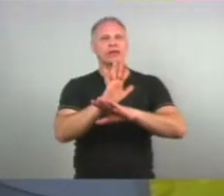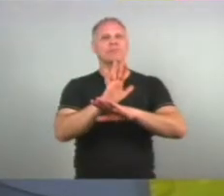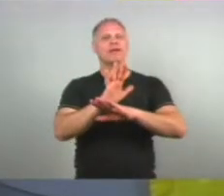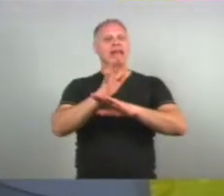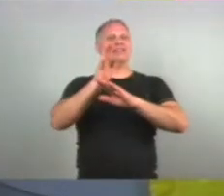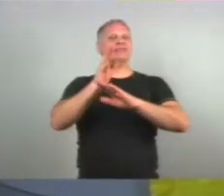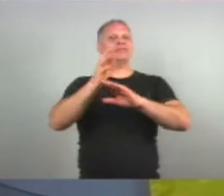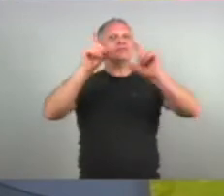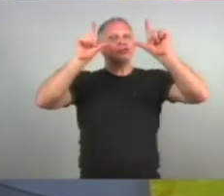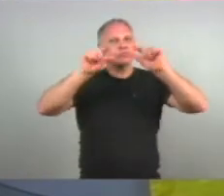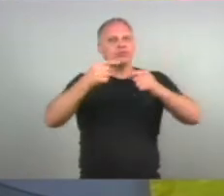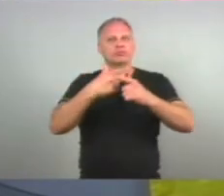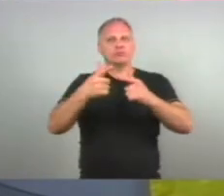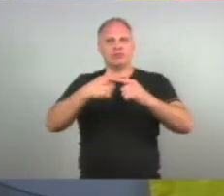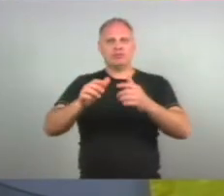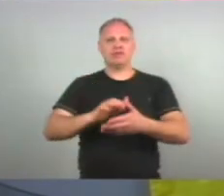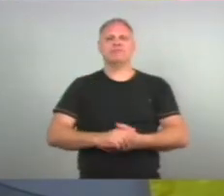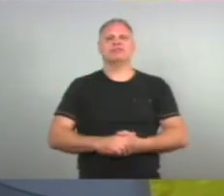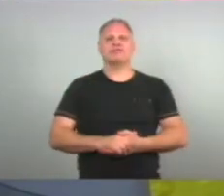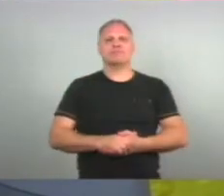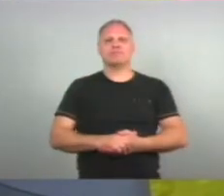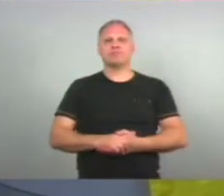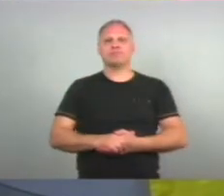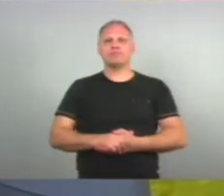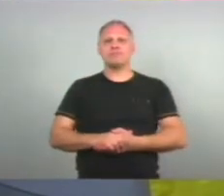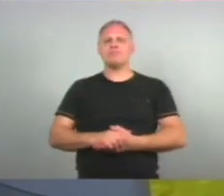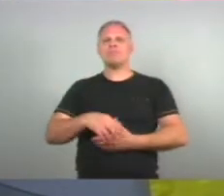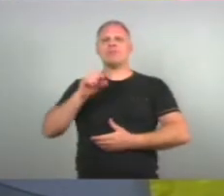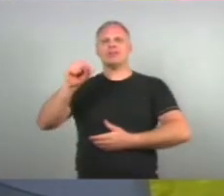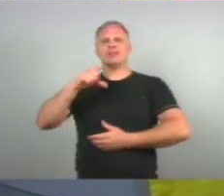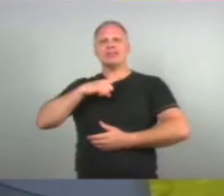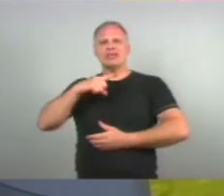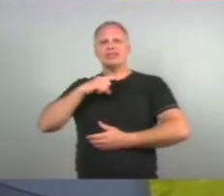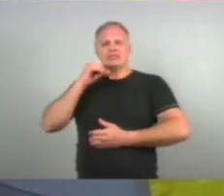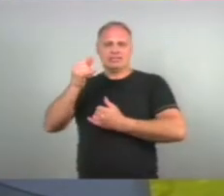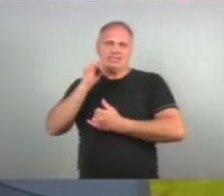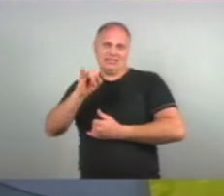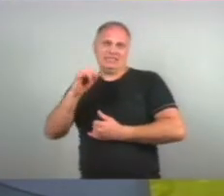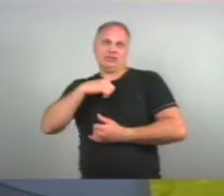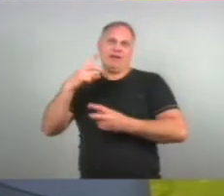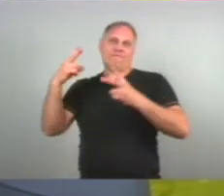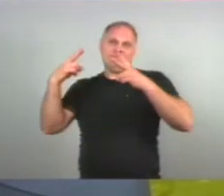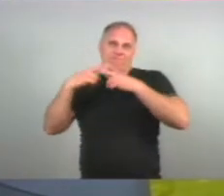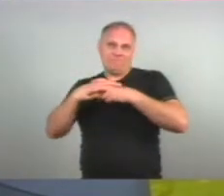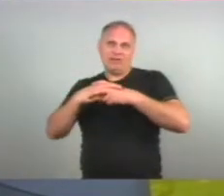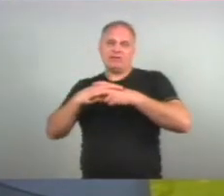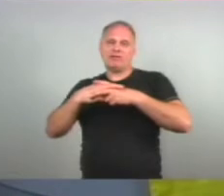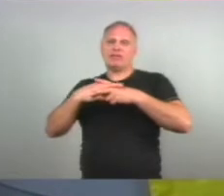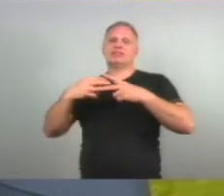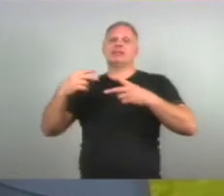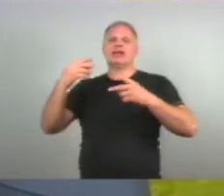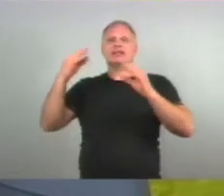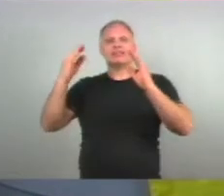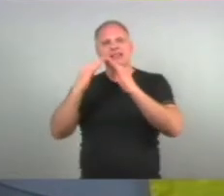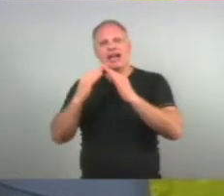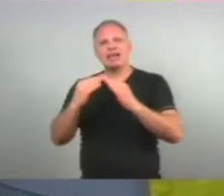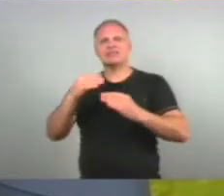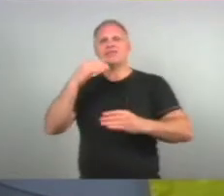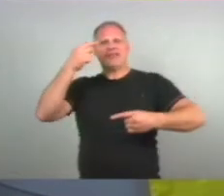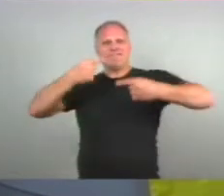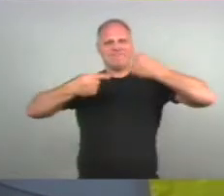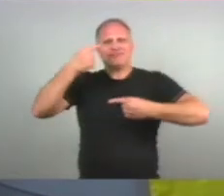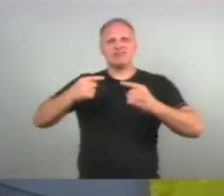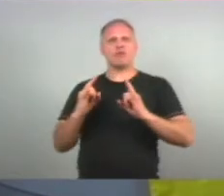Até em outro estado Em que se houver Violência doméstica Ou se houver Discussão dentro De